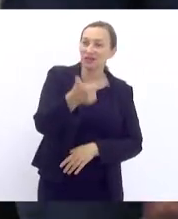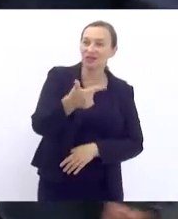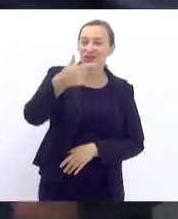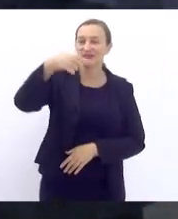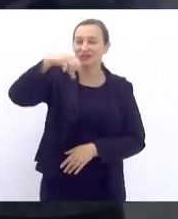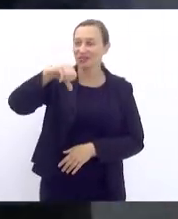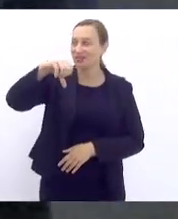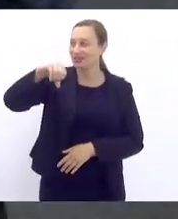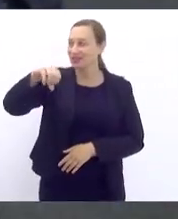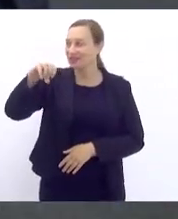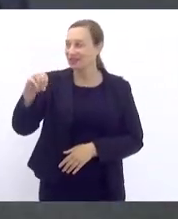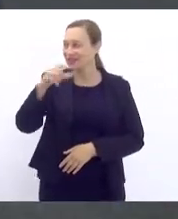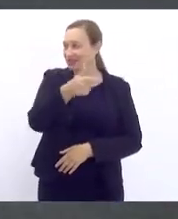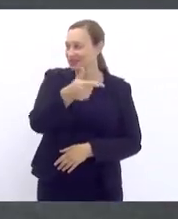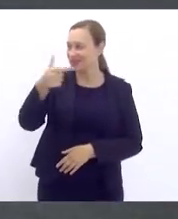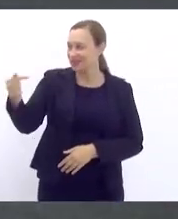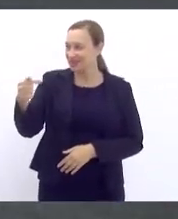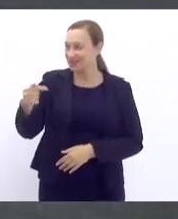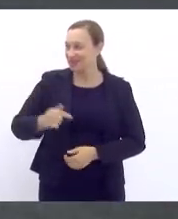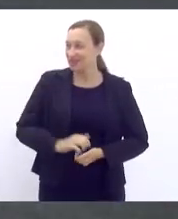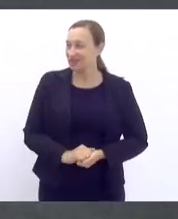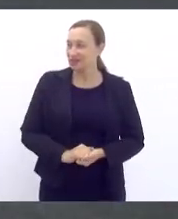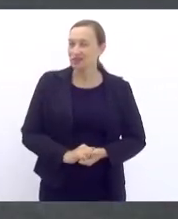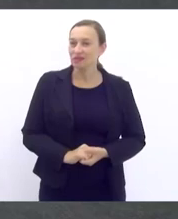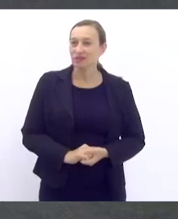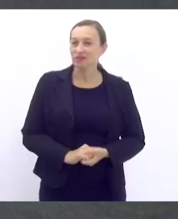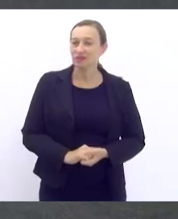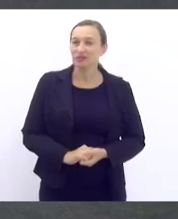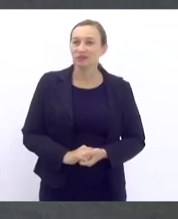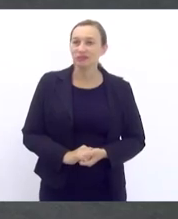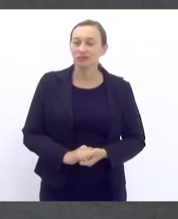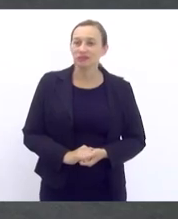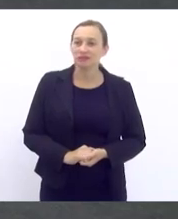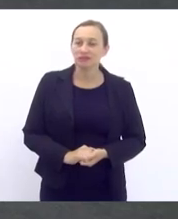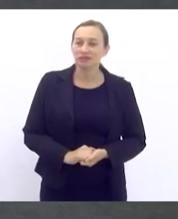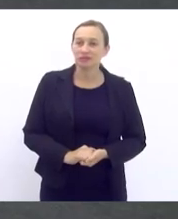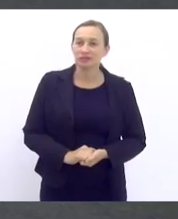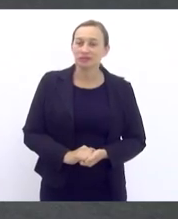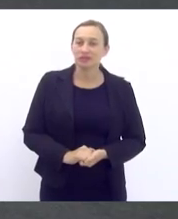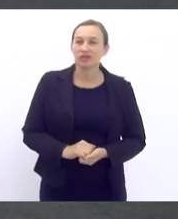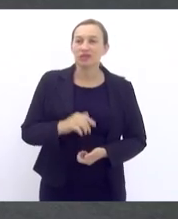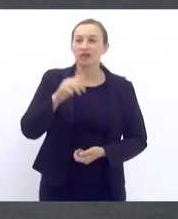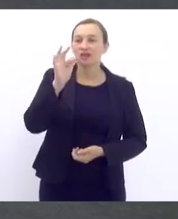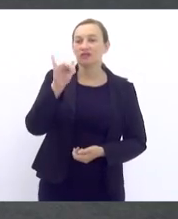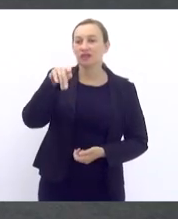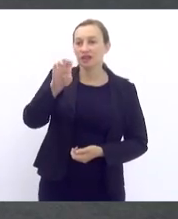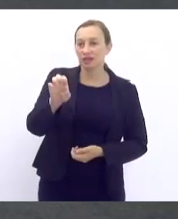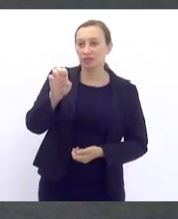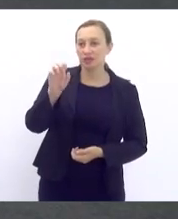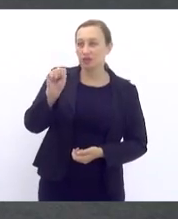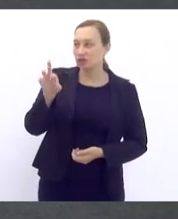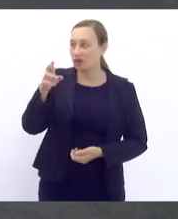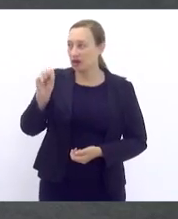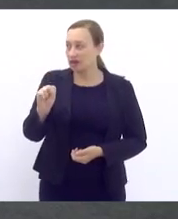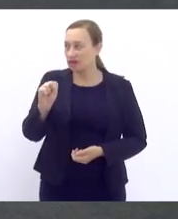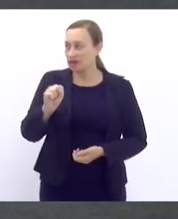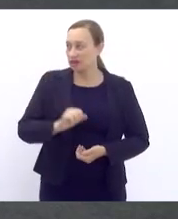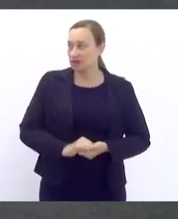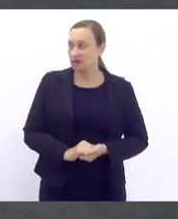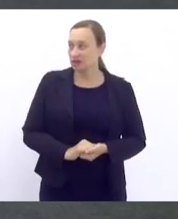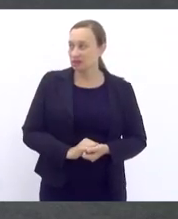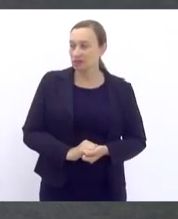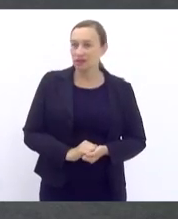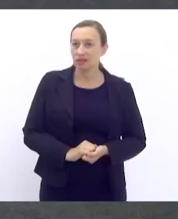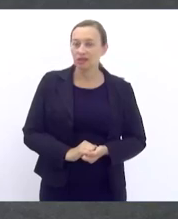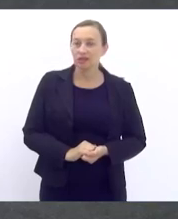2990A de 2017, projeto do deputado Felipe Soares, Milton Ranjago e Flávio Bolsonaro, ele prevê